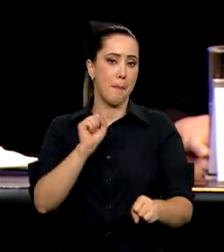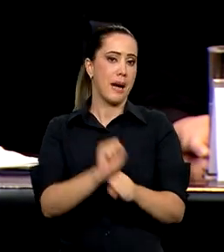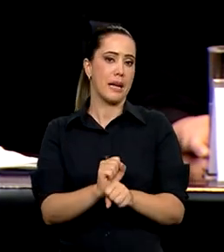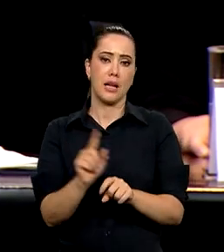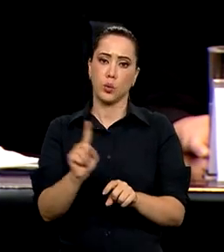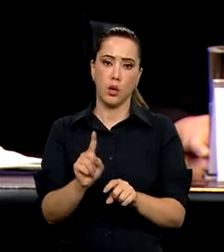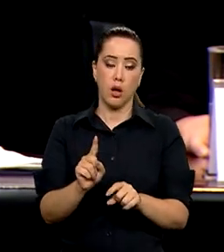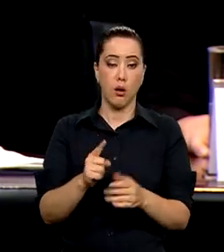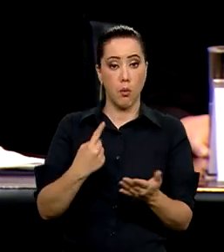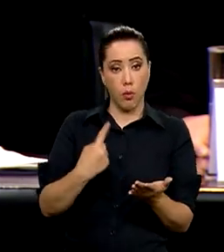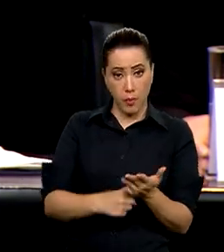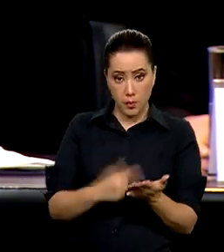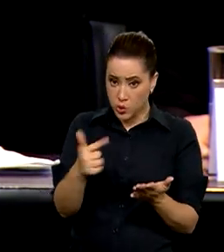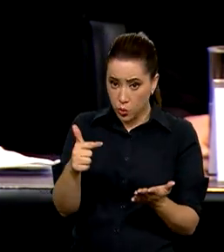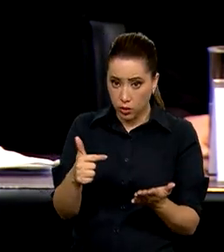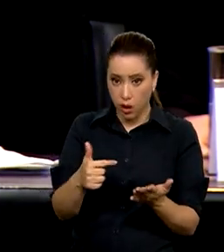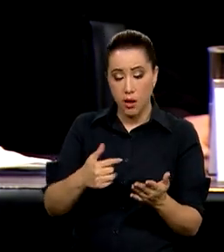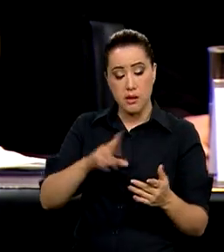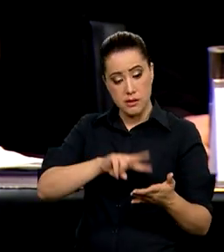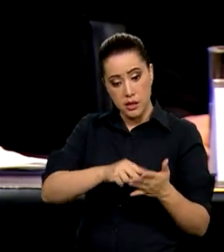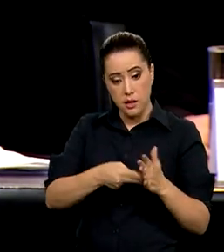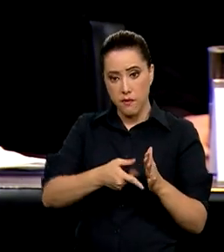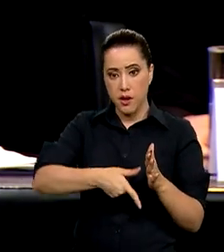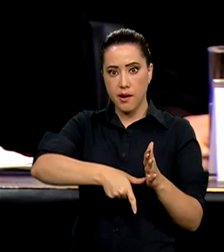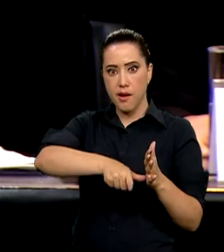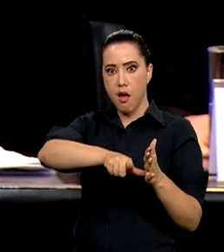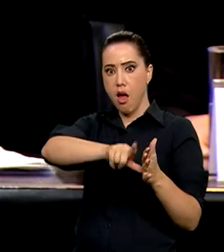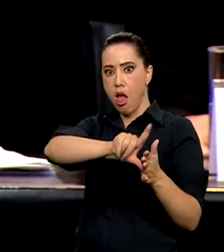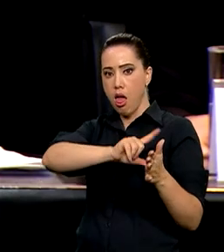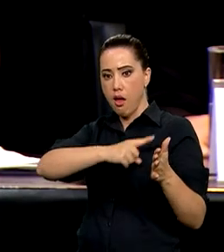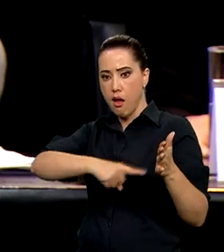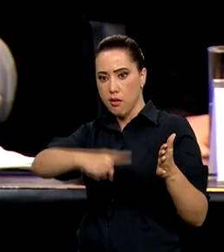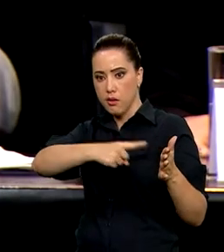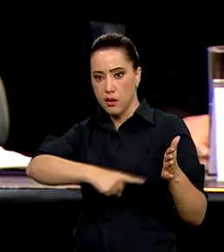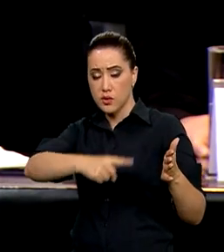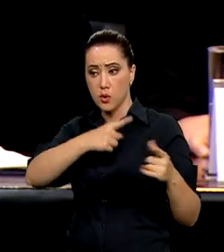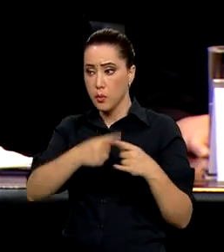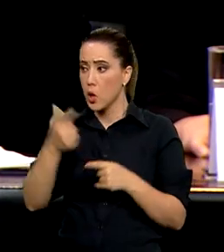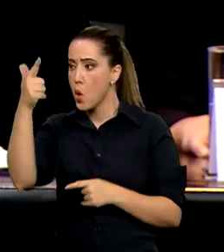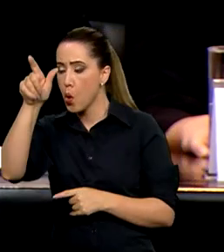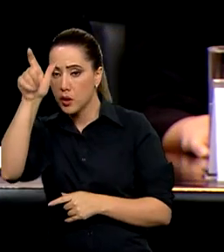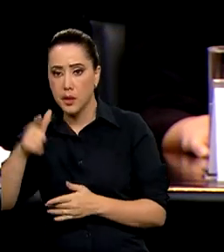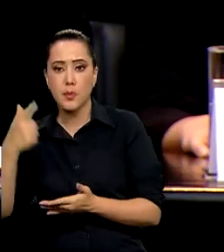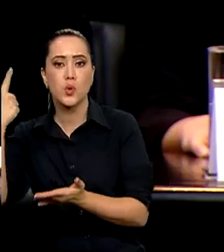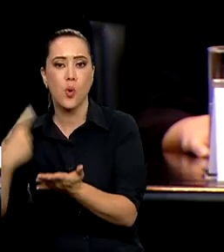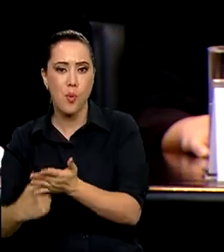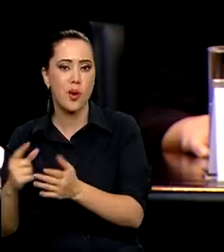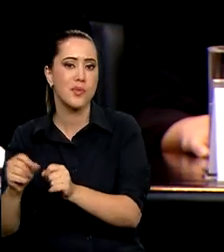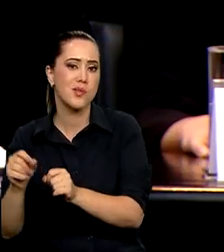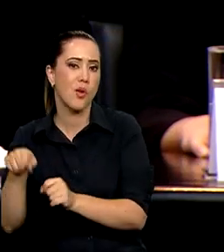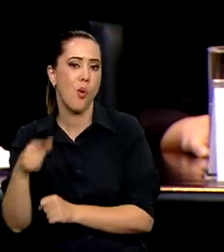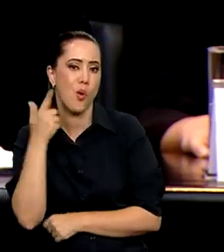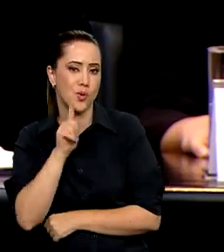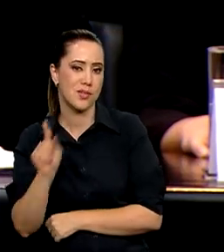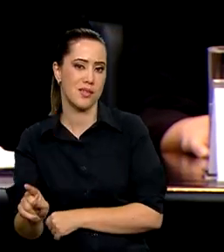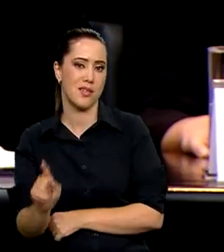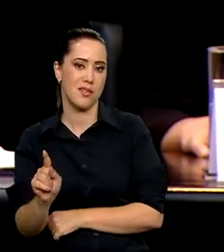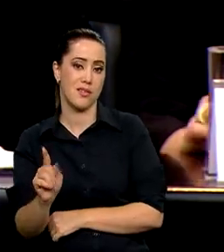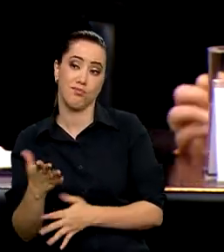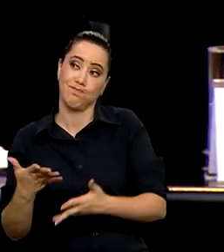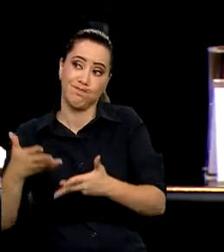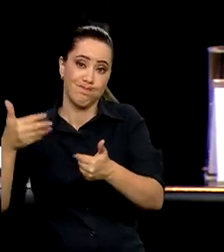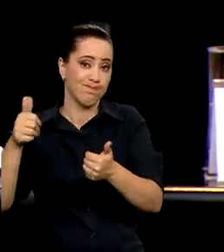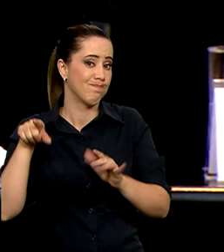andou para trás, porque alguém fez o acordo e vai ter preferência sobre o seu